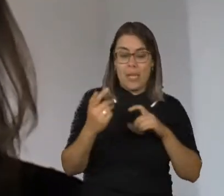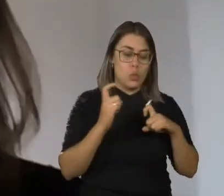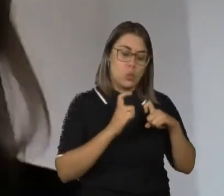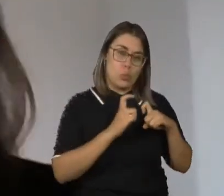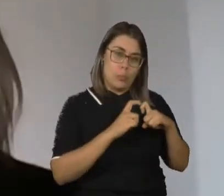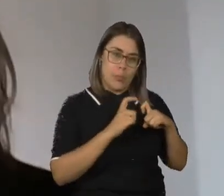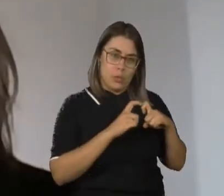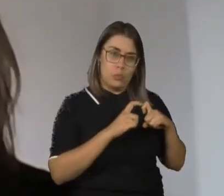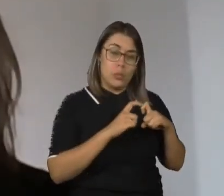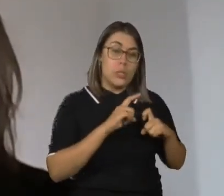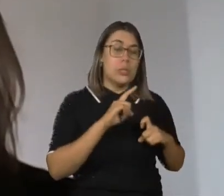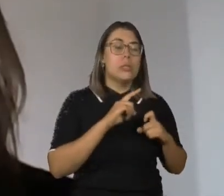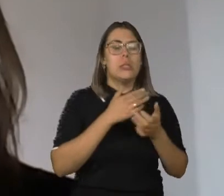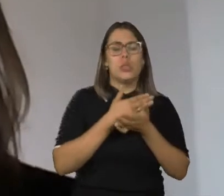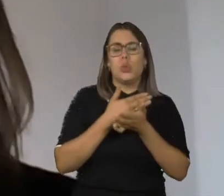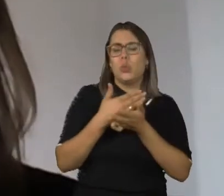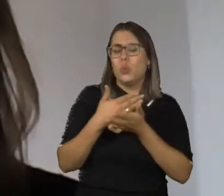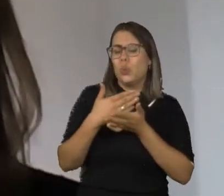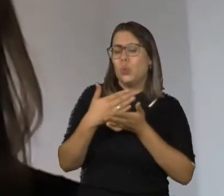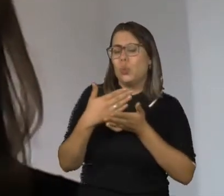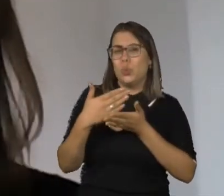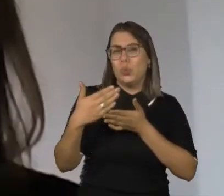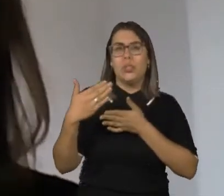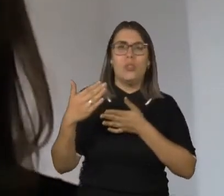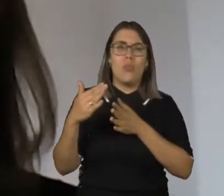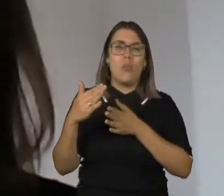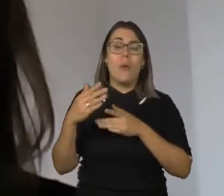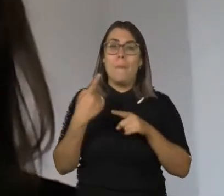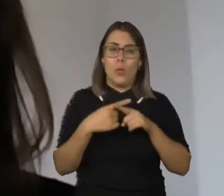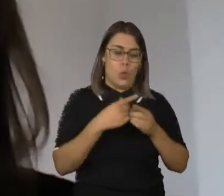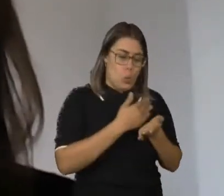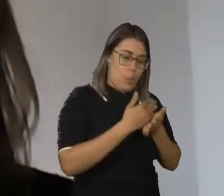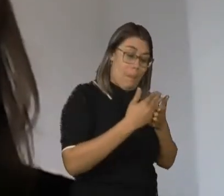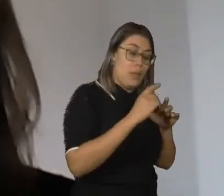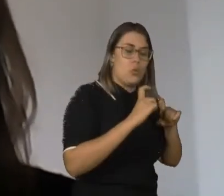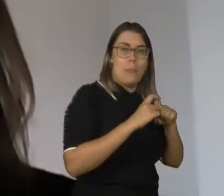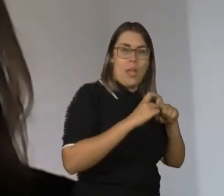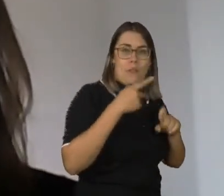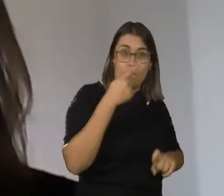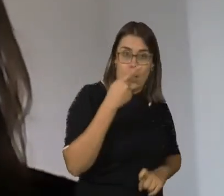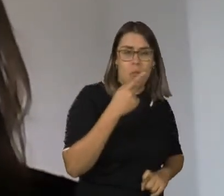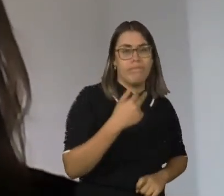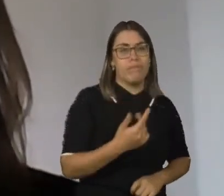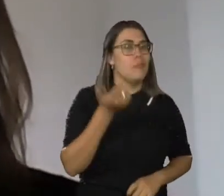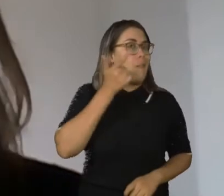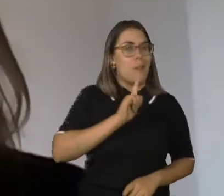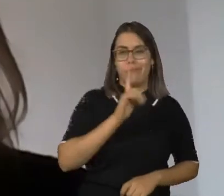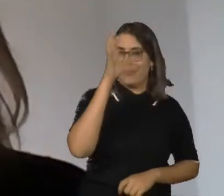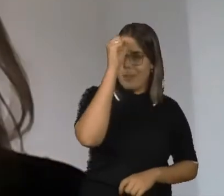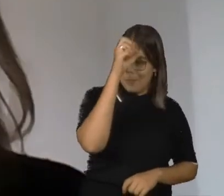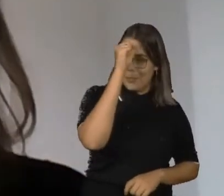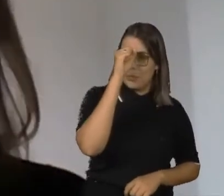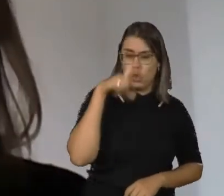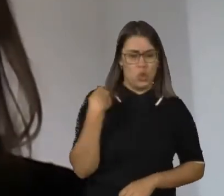E aqui eu gostaria de frisar, de um discurso médico. Por quê? Porque não acreditamos